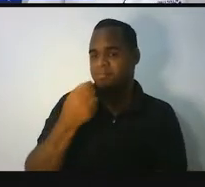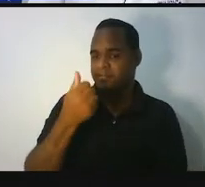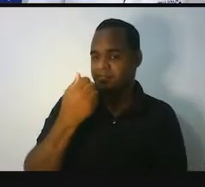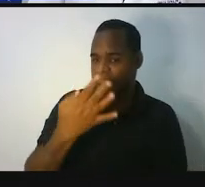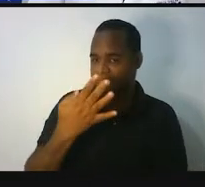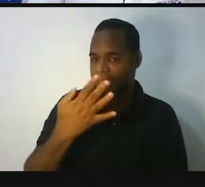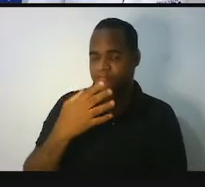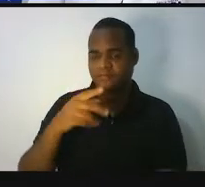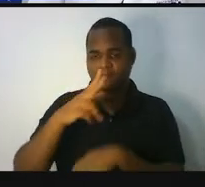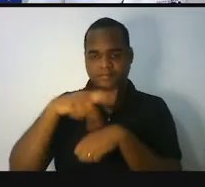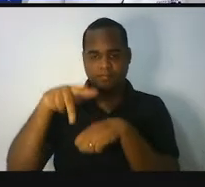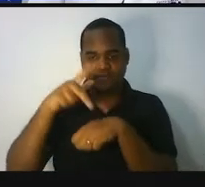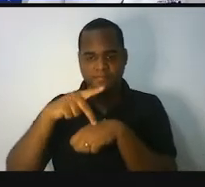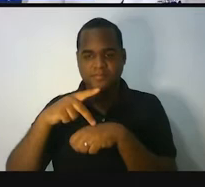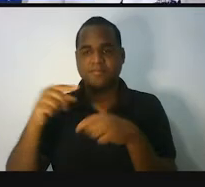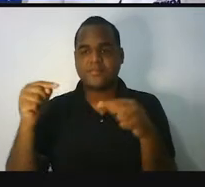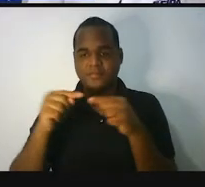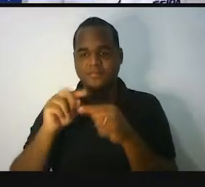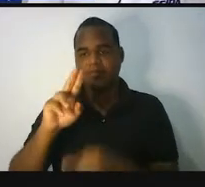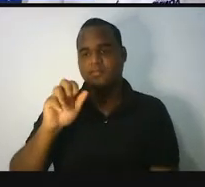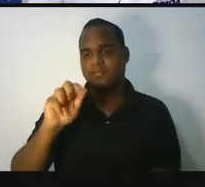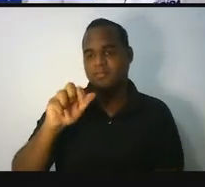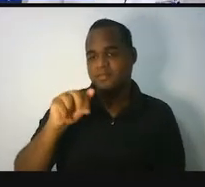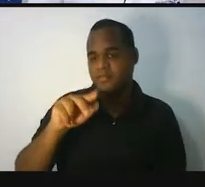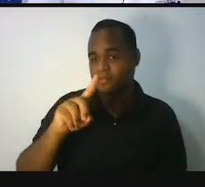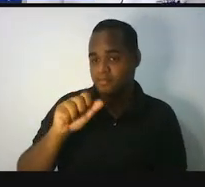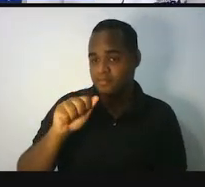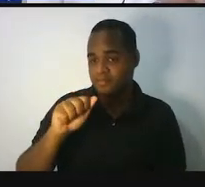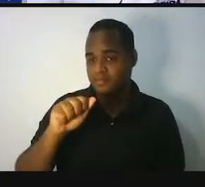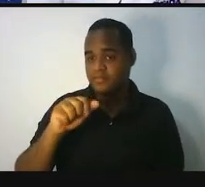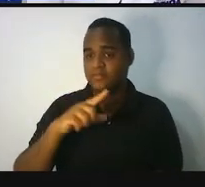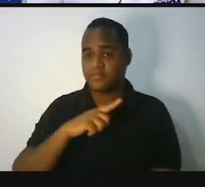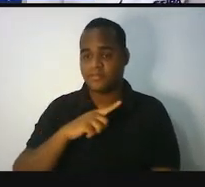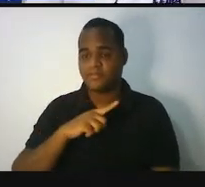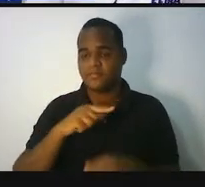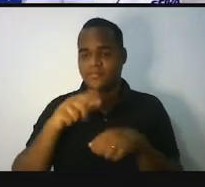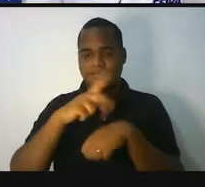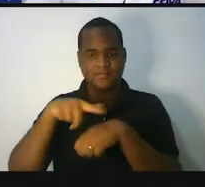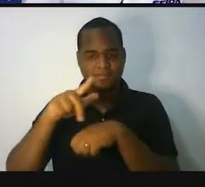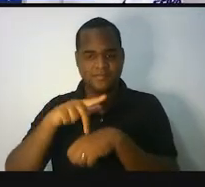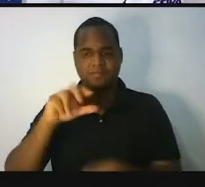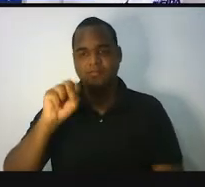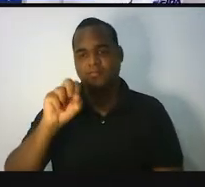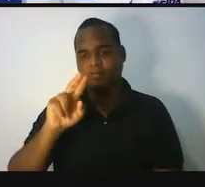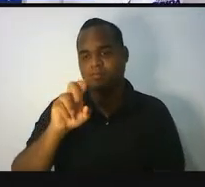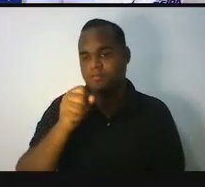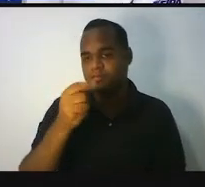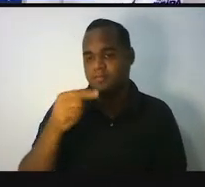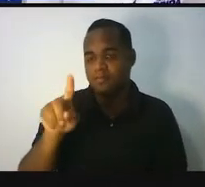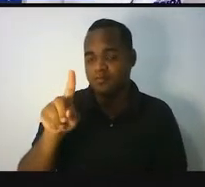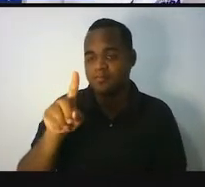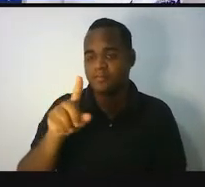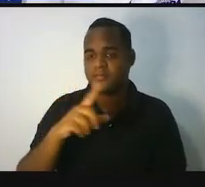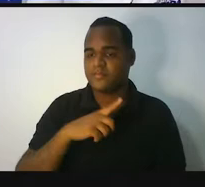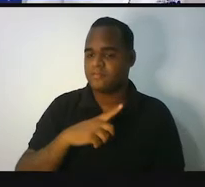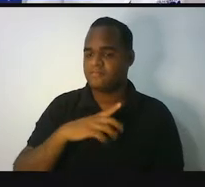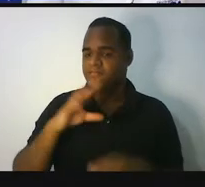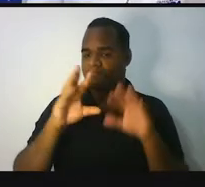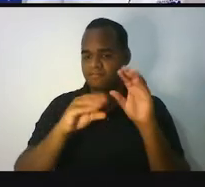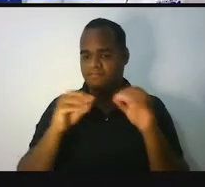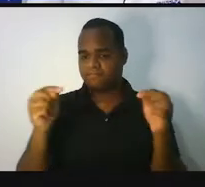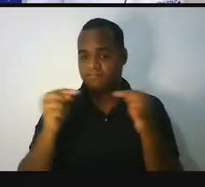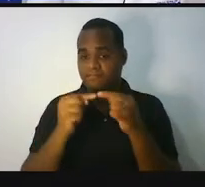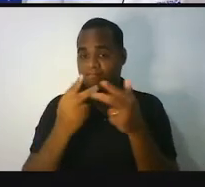de Uganda e fiz com o país do Sudão e eu propus que você fizesse um print dessa tabela,